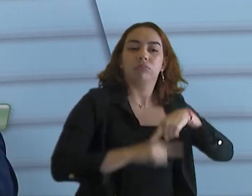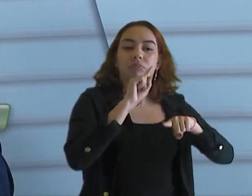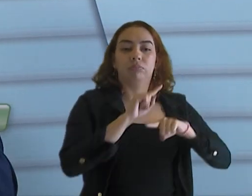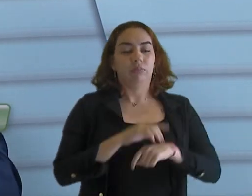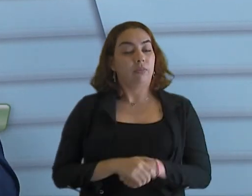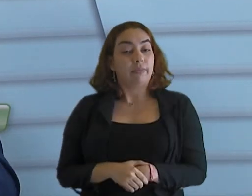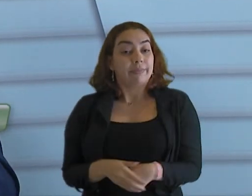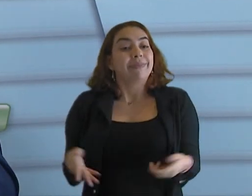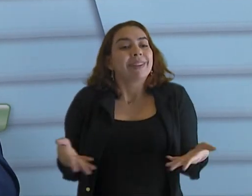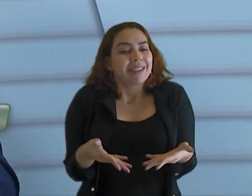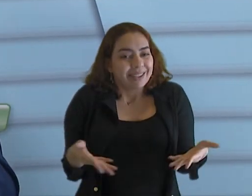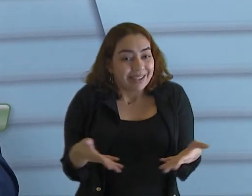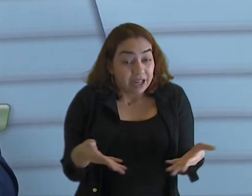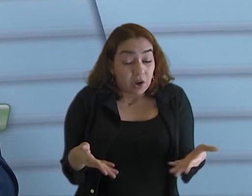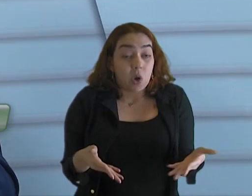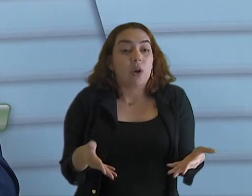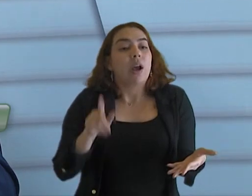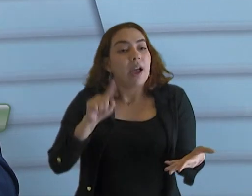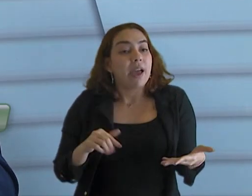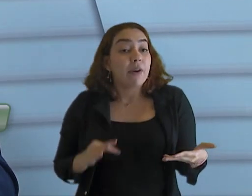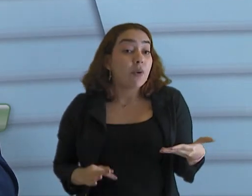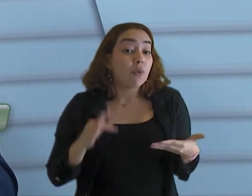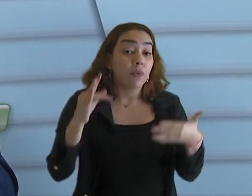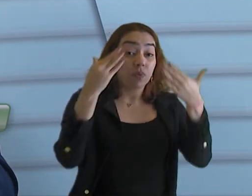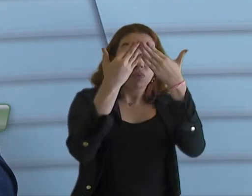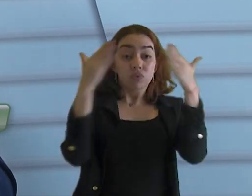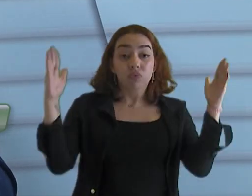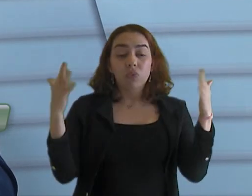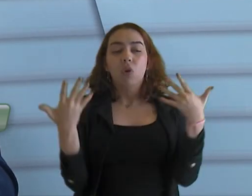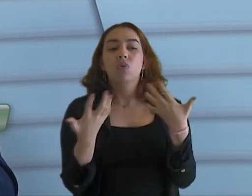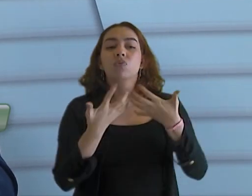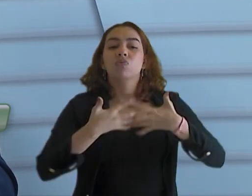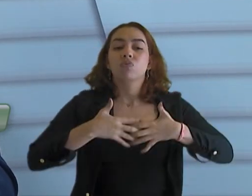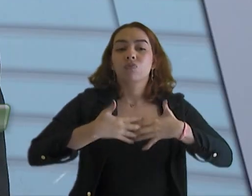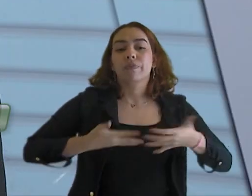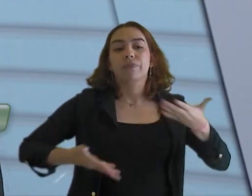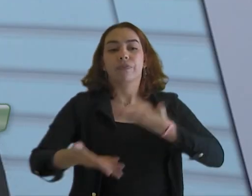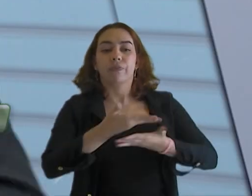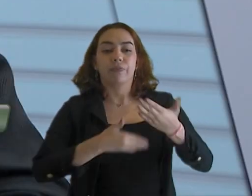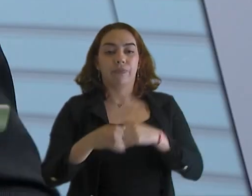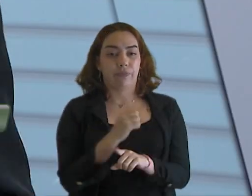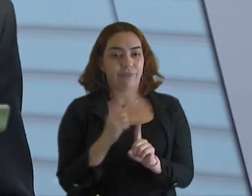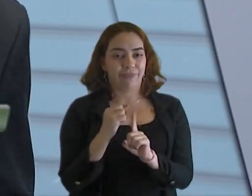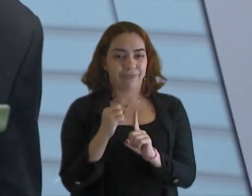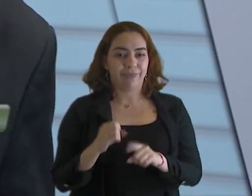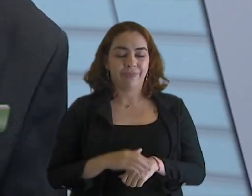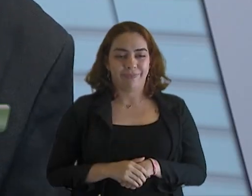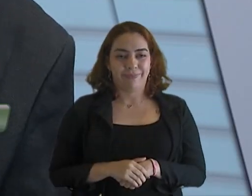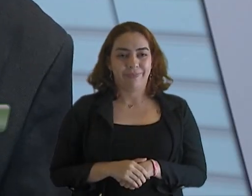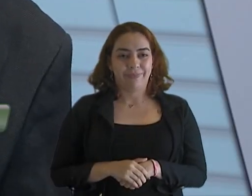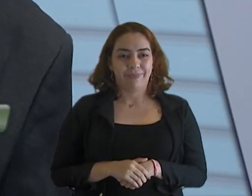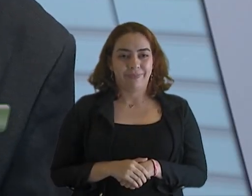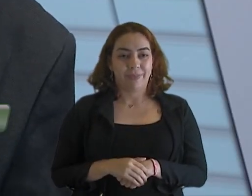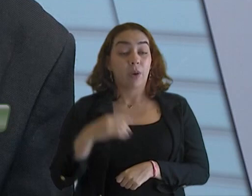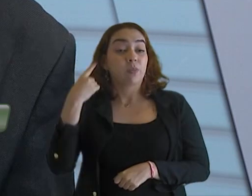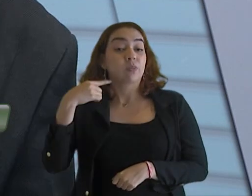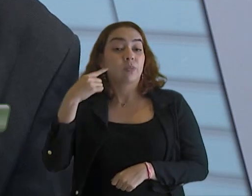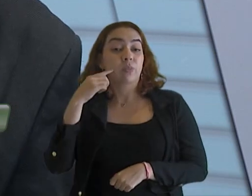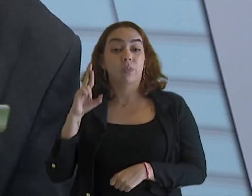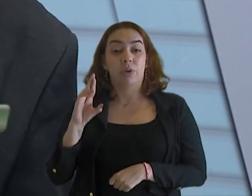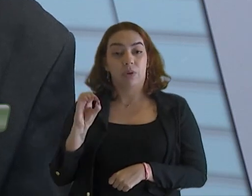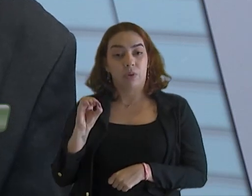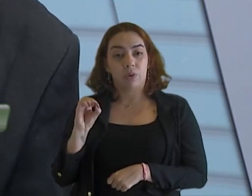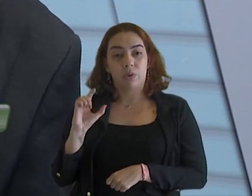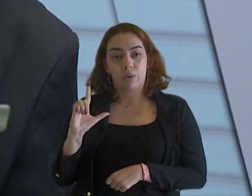tribunal cada vez mais aberto e interativo com a sociedade e com as outras instituições. Doutor Holden Queiroz. Doutor Holden, e qualificar